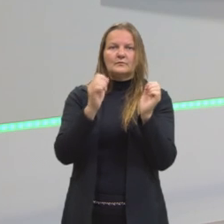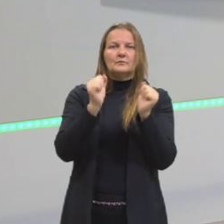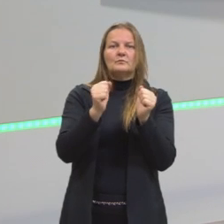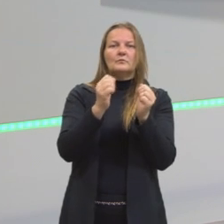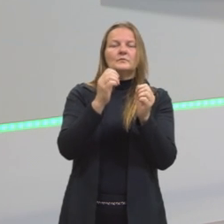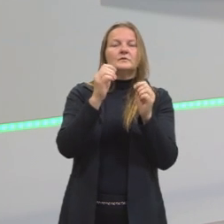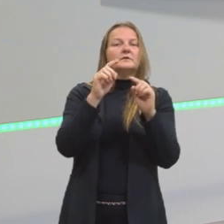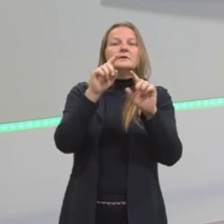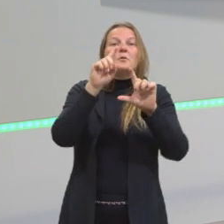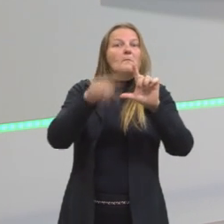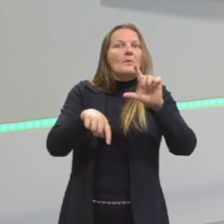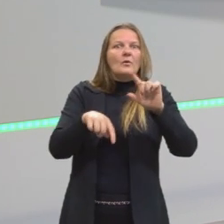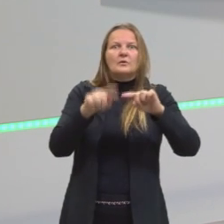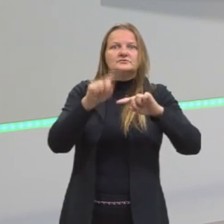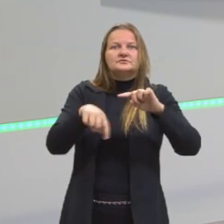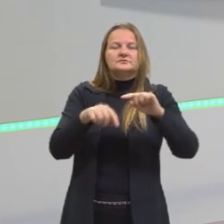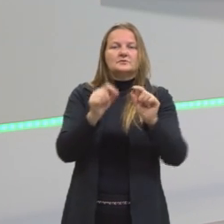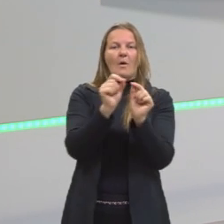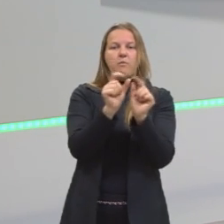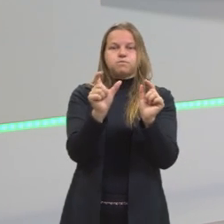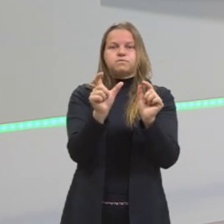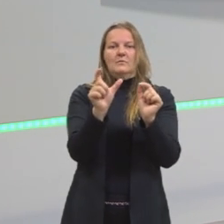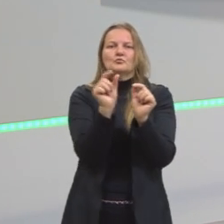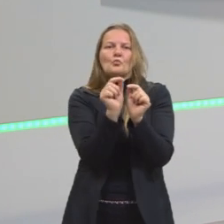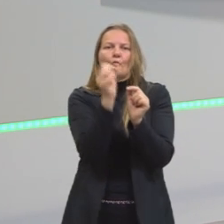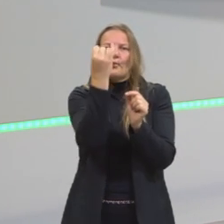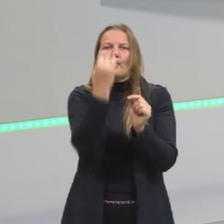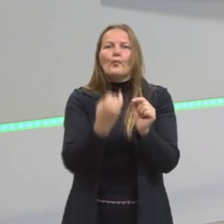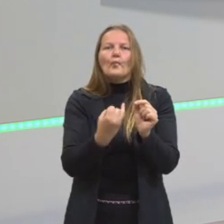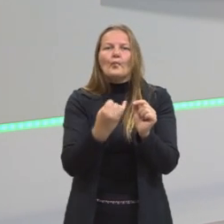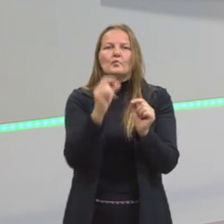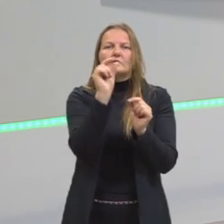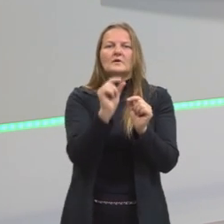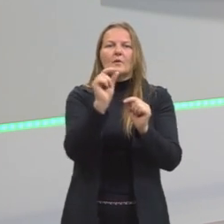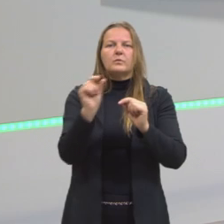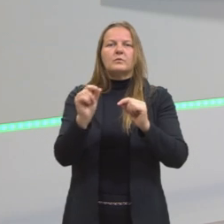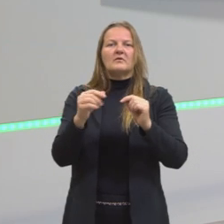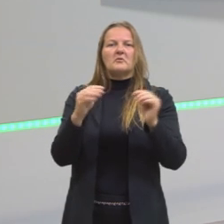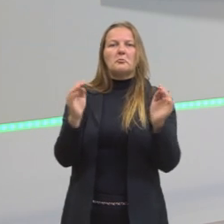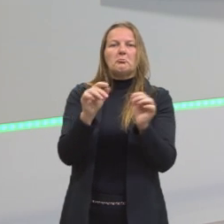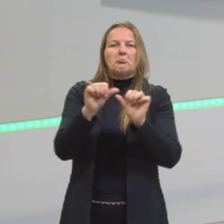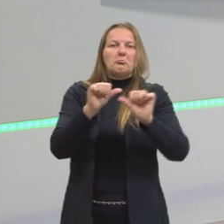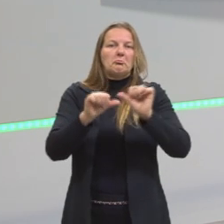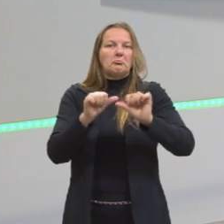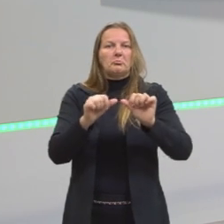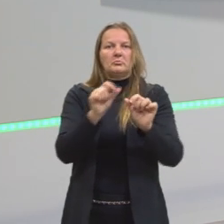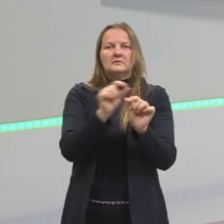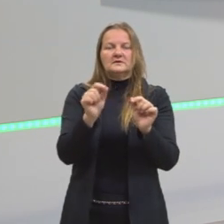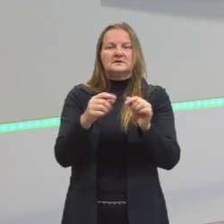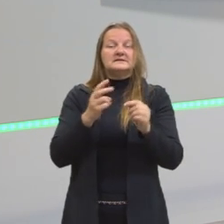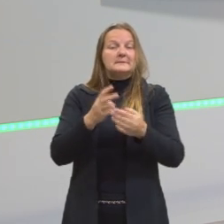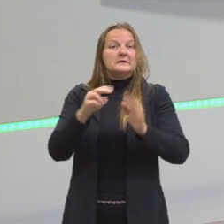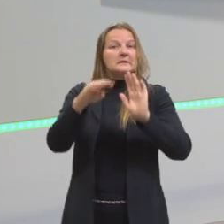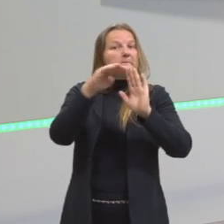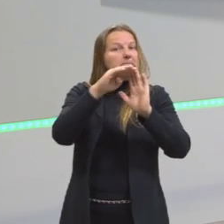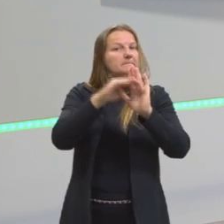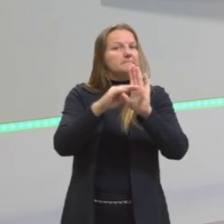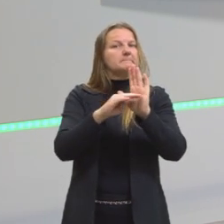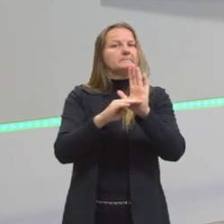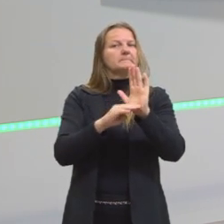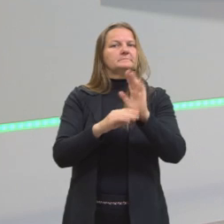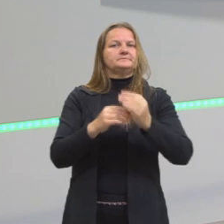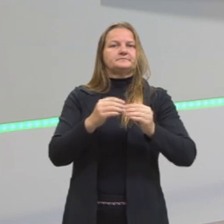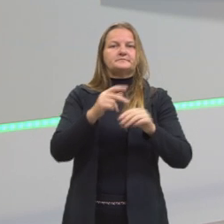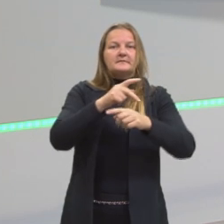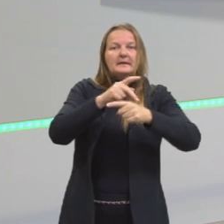coluna um pouco mais grossa, outra mais fininha, ou variar a distância entre elas. A gente segue sempre um padrão para